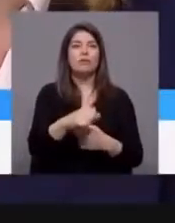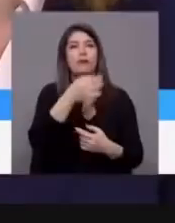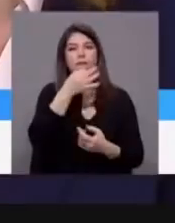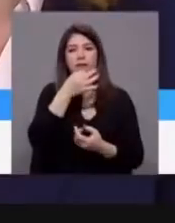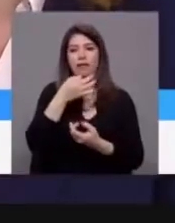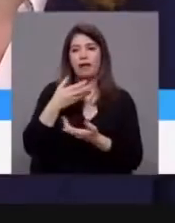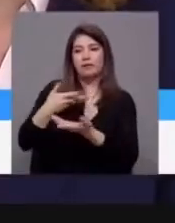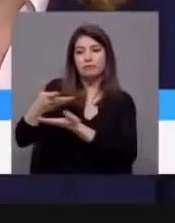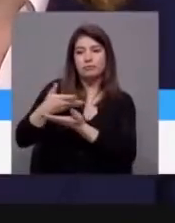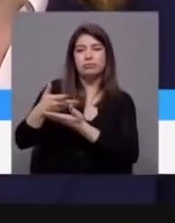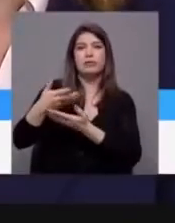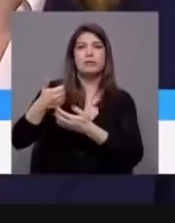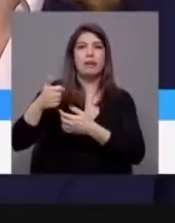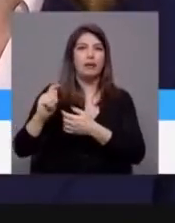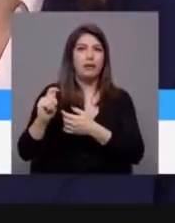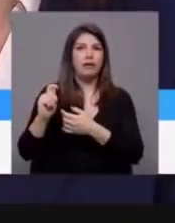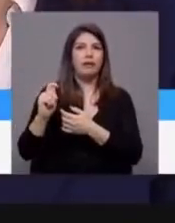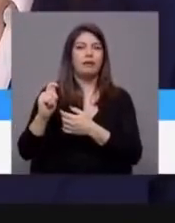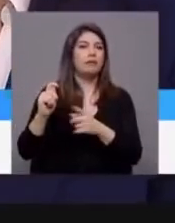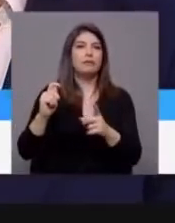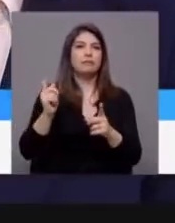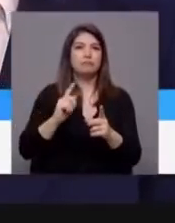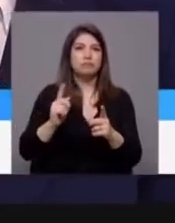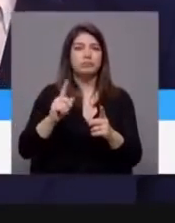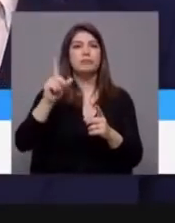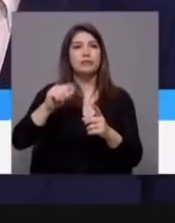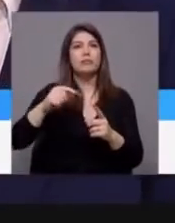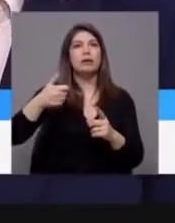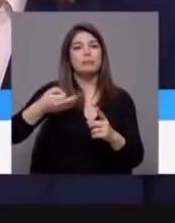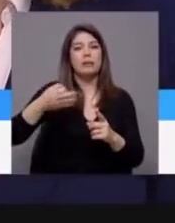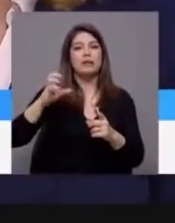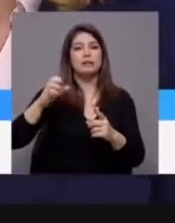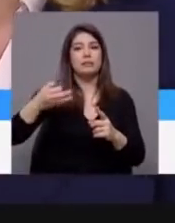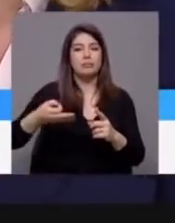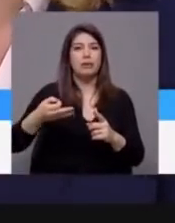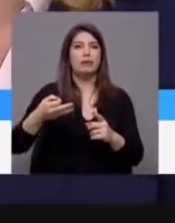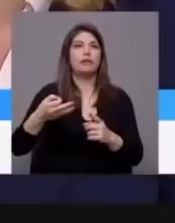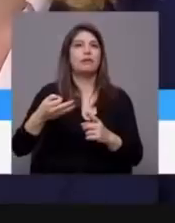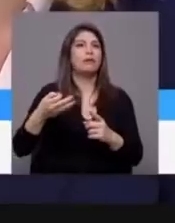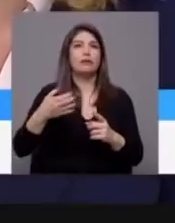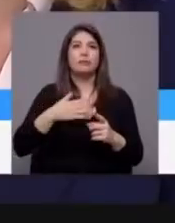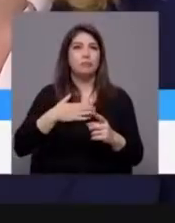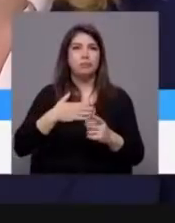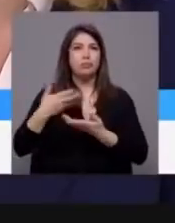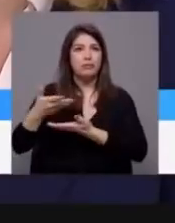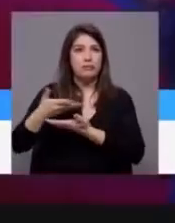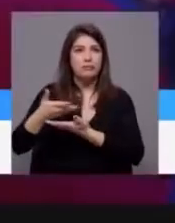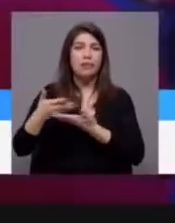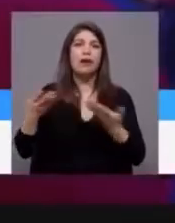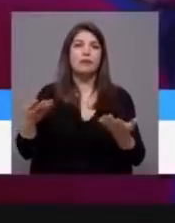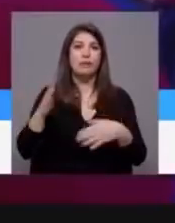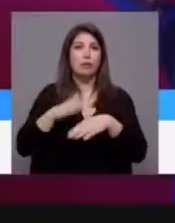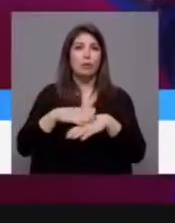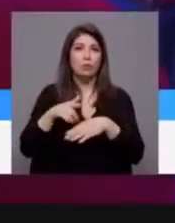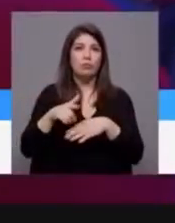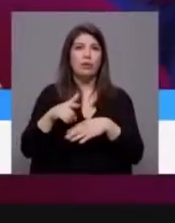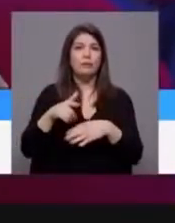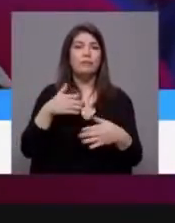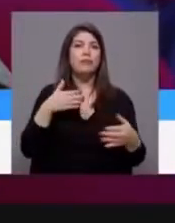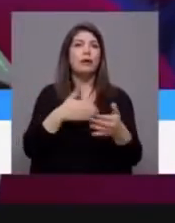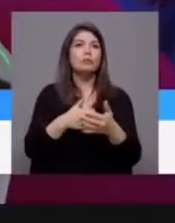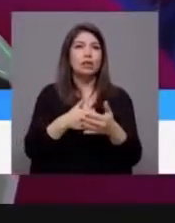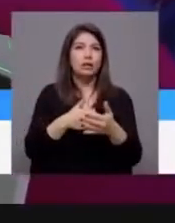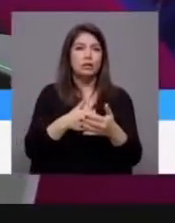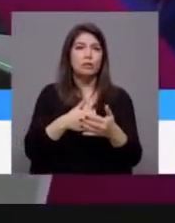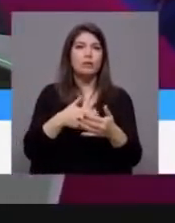esquerda, com o Bloco de Esquerda, mas também com o PCP. Por isso é um obstáculo? É um obstáculo? É a maioria absoluta ou António Costa é um